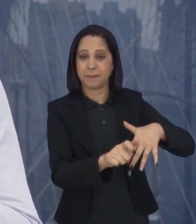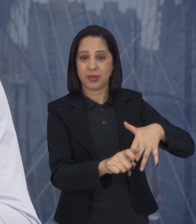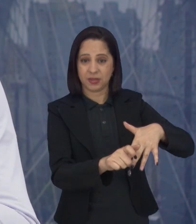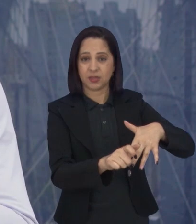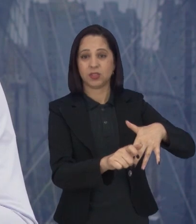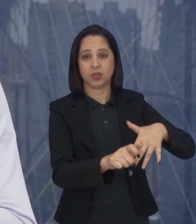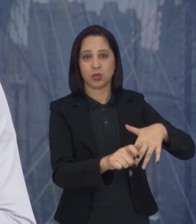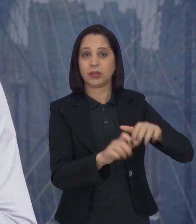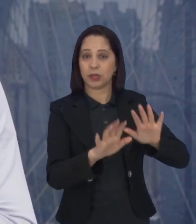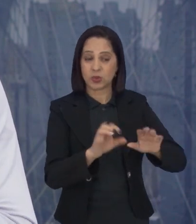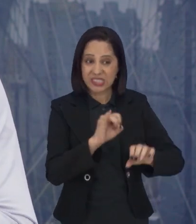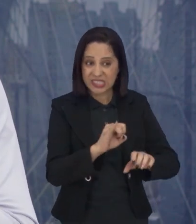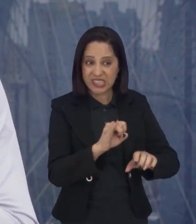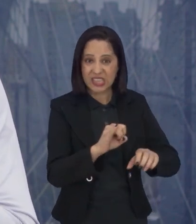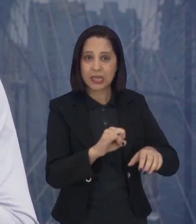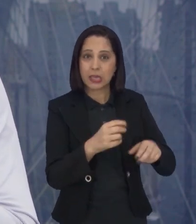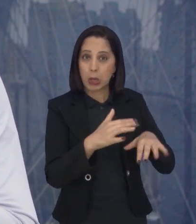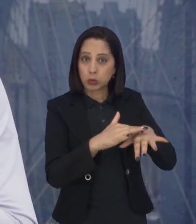é uma contraindicação.